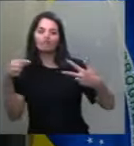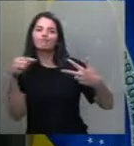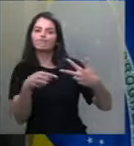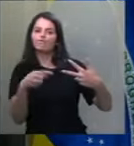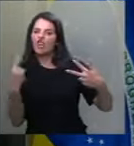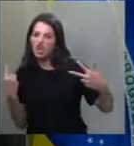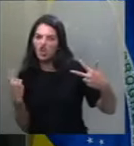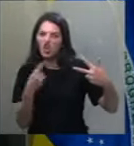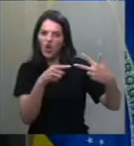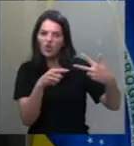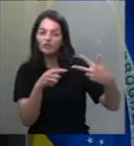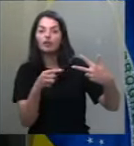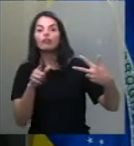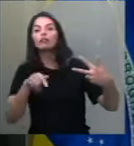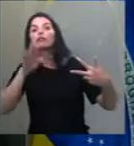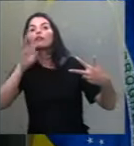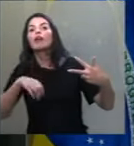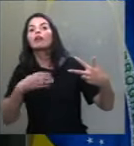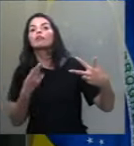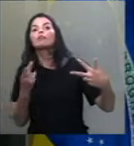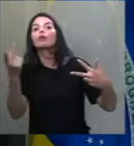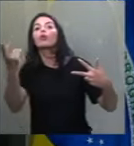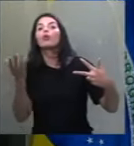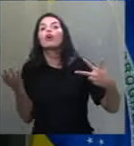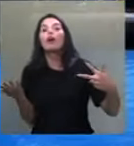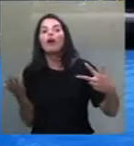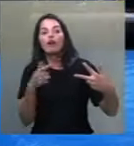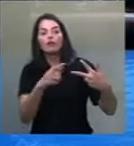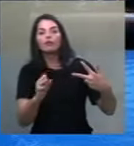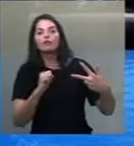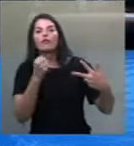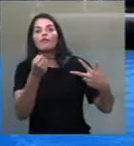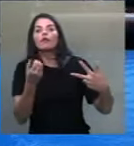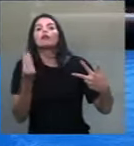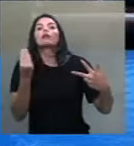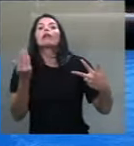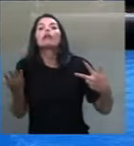há a quem recorrer. Muito obrigado, senhor presidente.